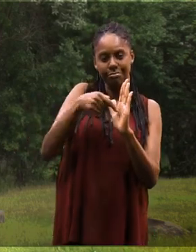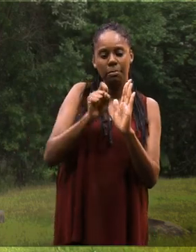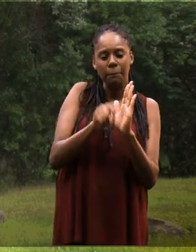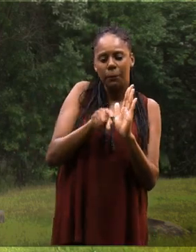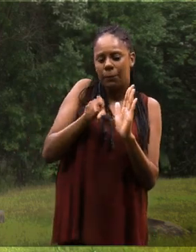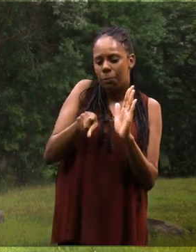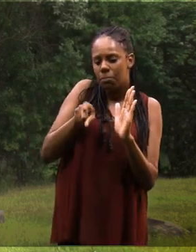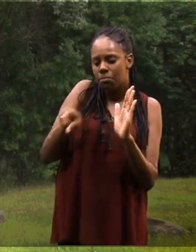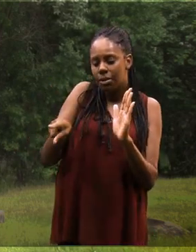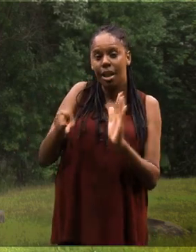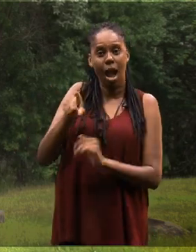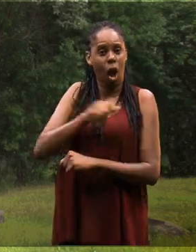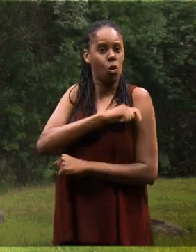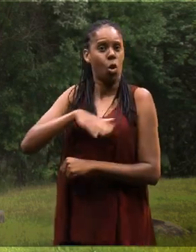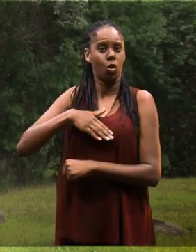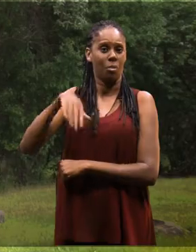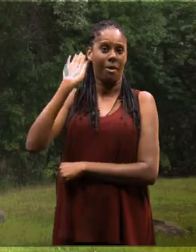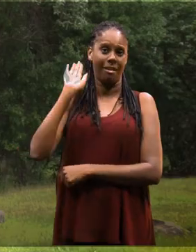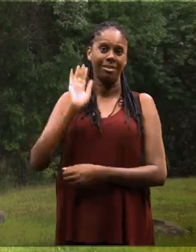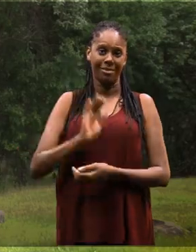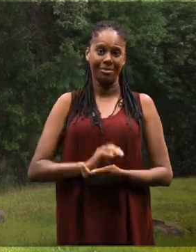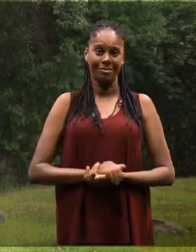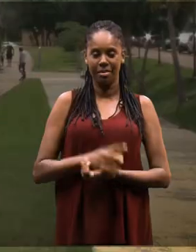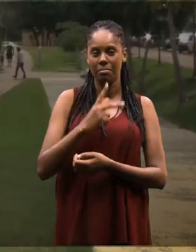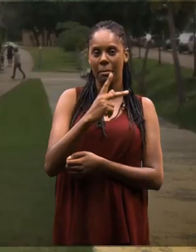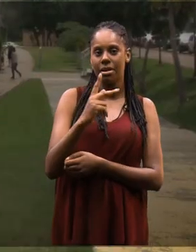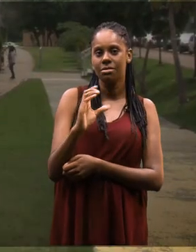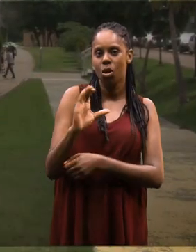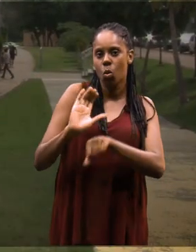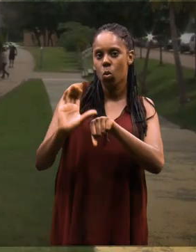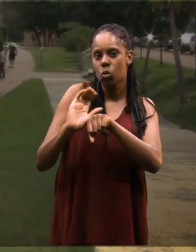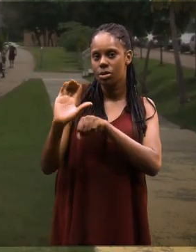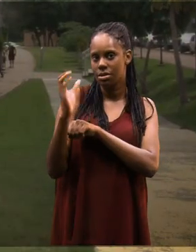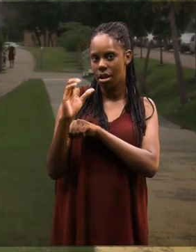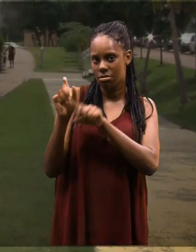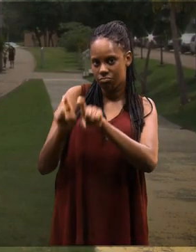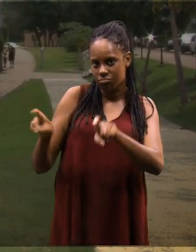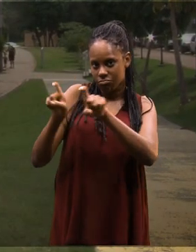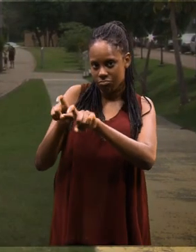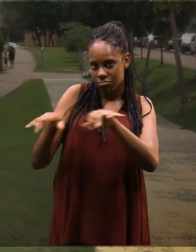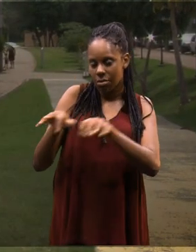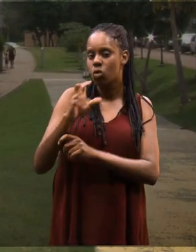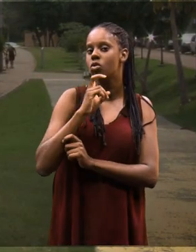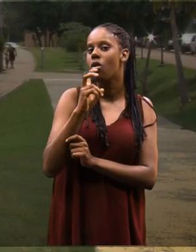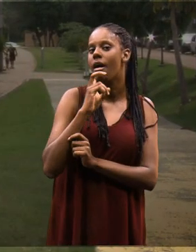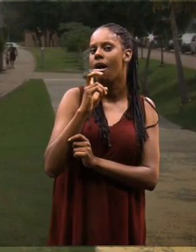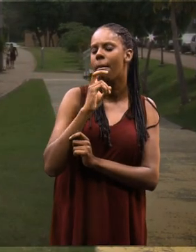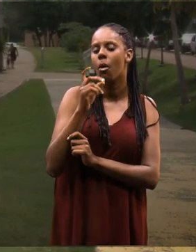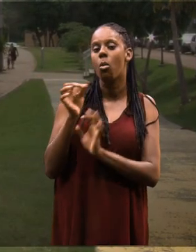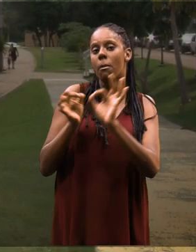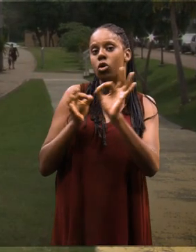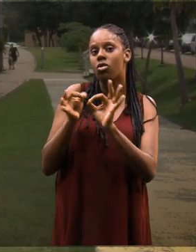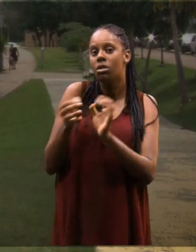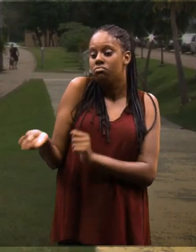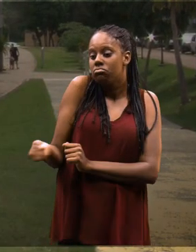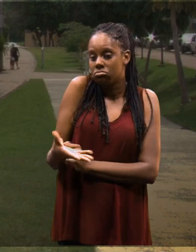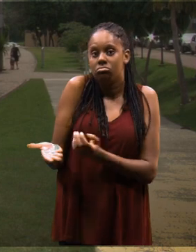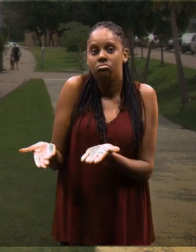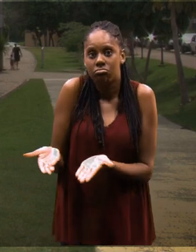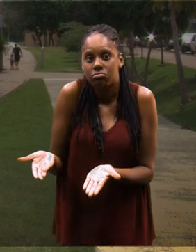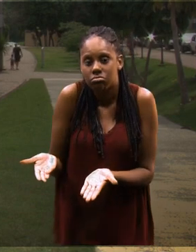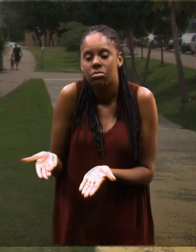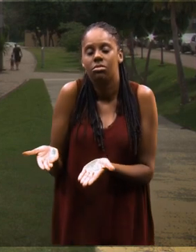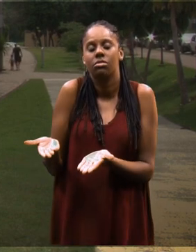tópicos que os alunos gostam mais. O projeto pedagógico do curso de ciência da computação de Sorocaba é um projeto bastante